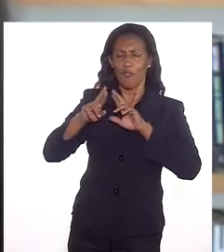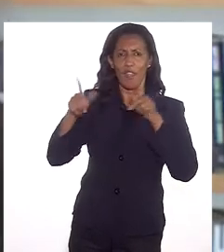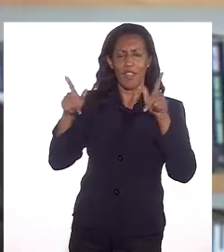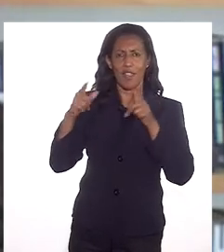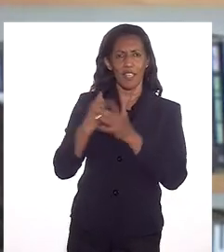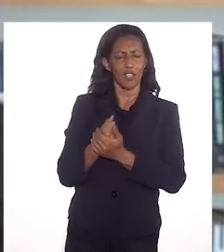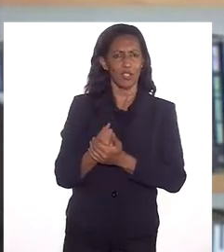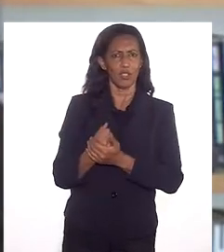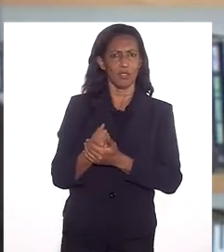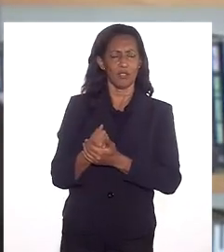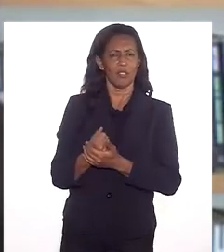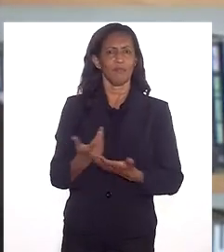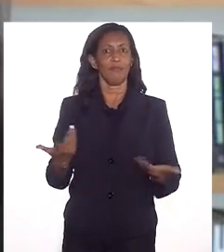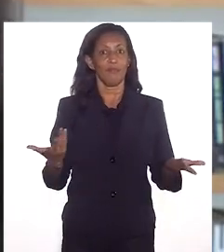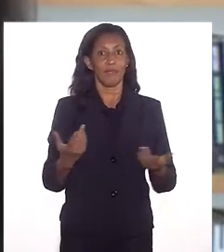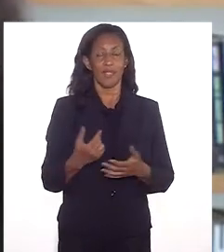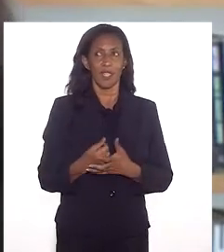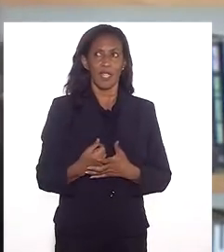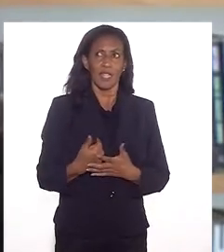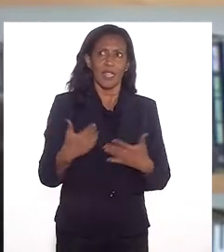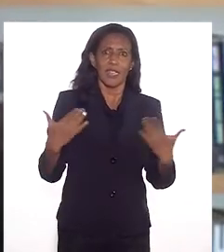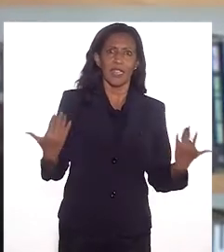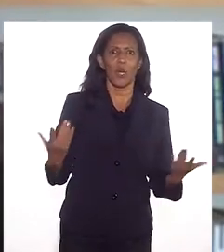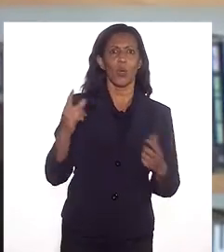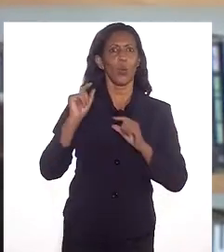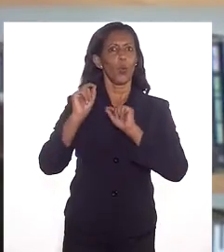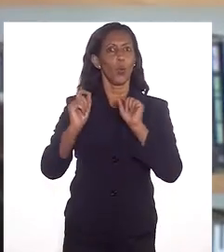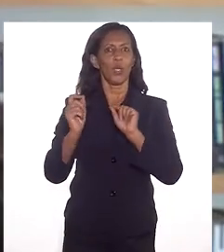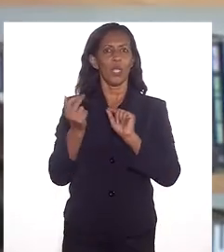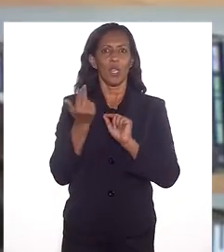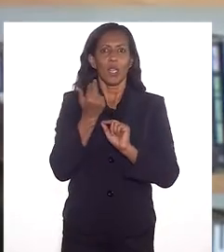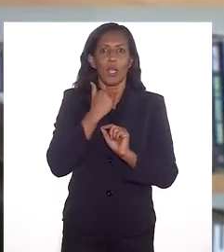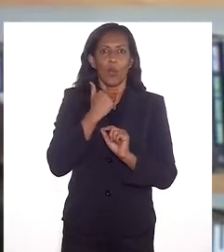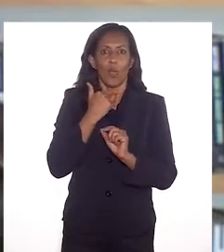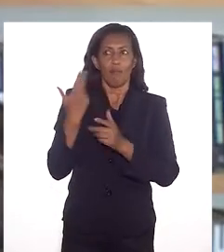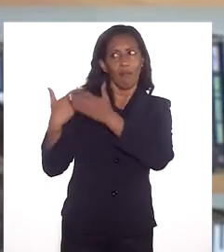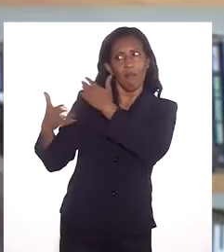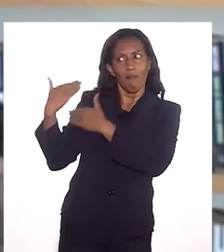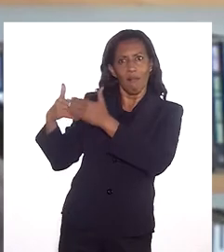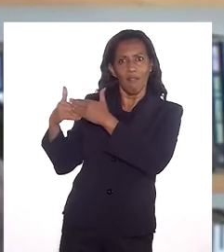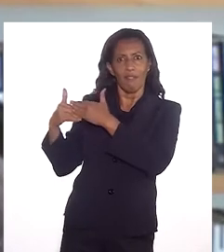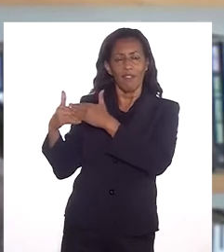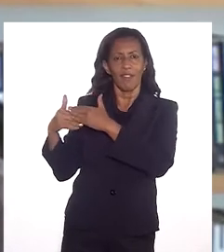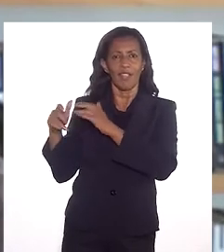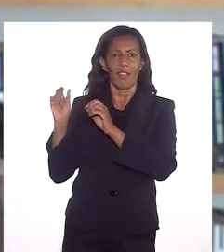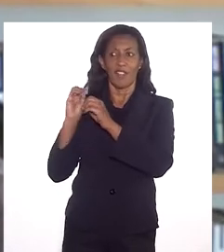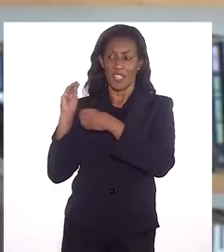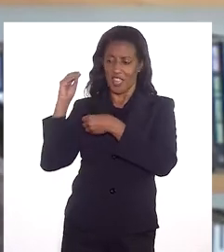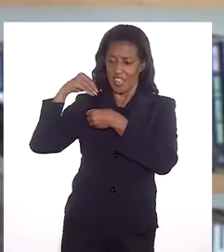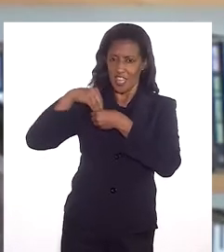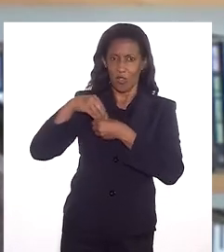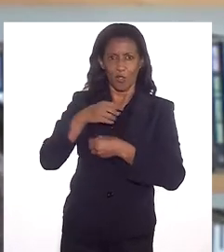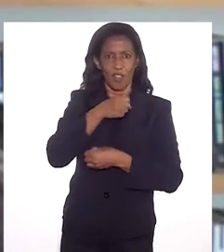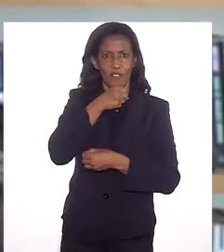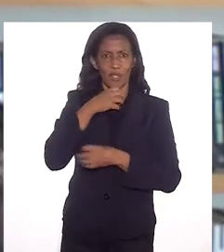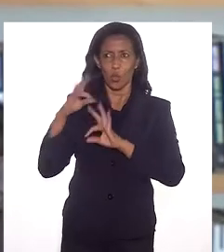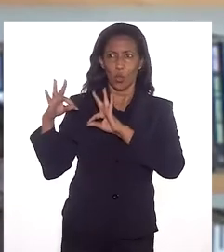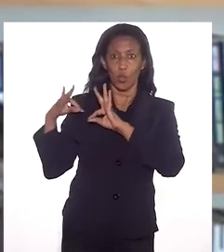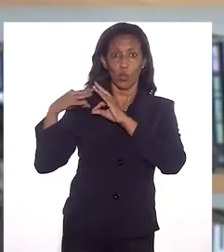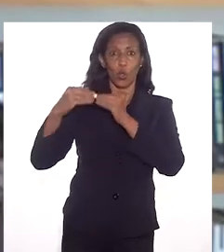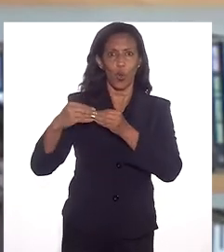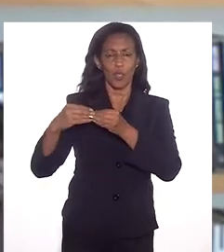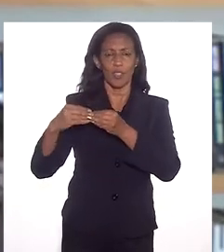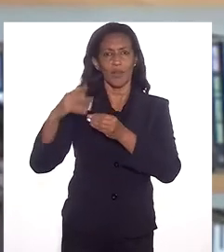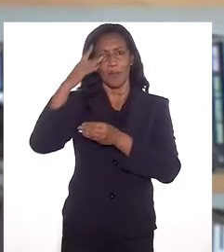diferente da geração que a precedeu. Então, o que não era possível era fazer caber na velhice todas as